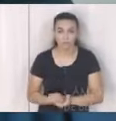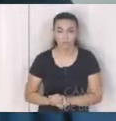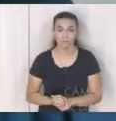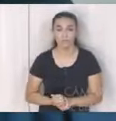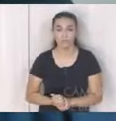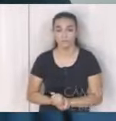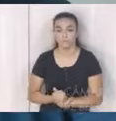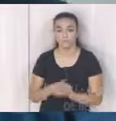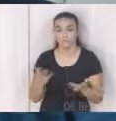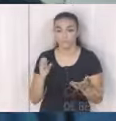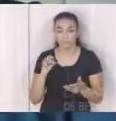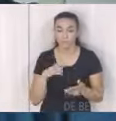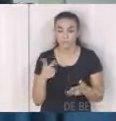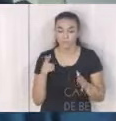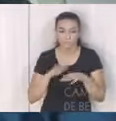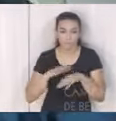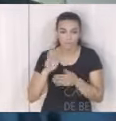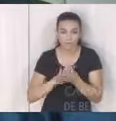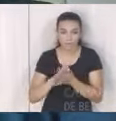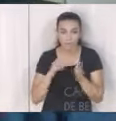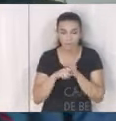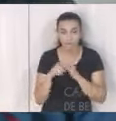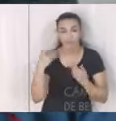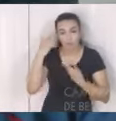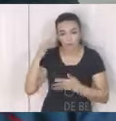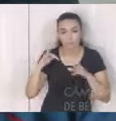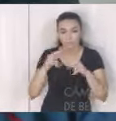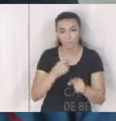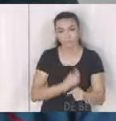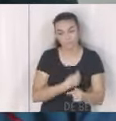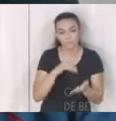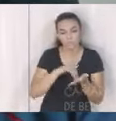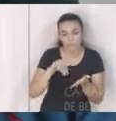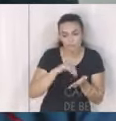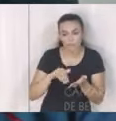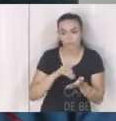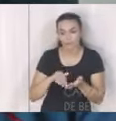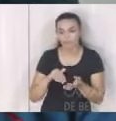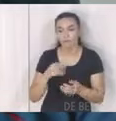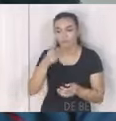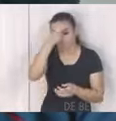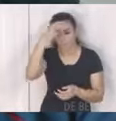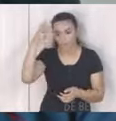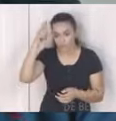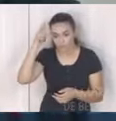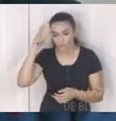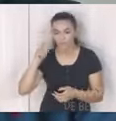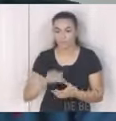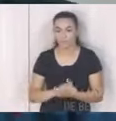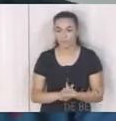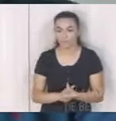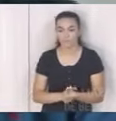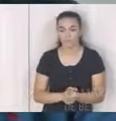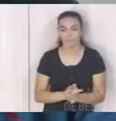então não havendo mais quem queira se manifestar eu agradeço aí a presença de todos todo o secretariado aqui técnico da prefeitura agora a câmera também vai se